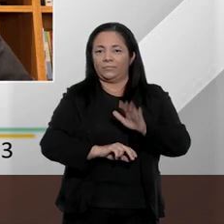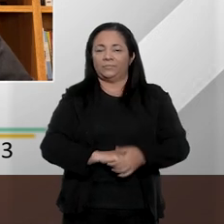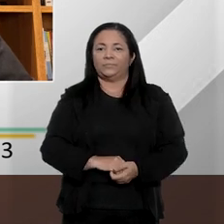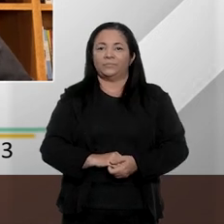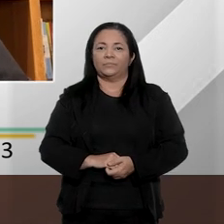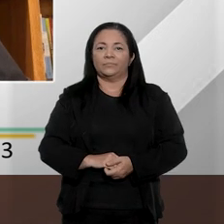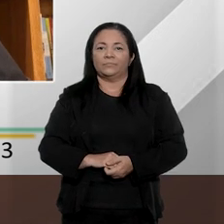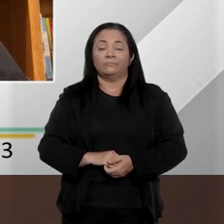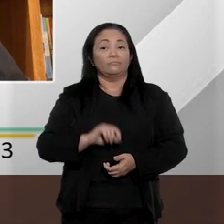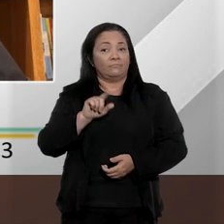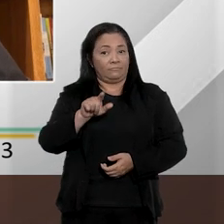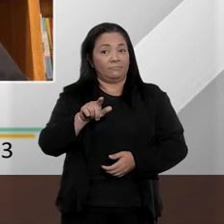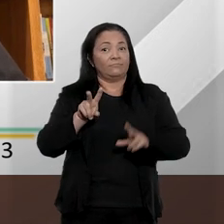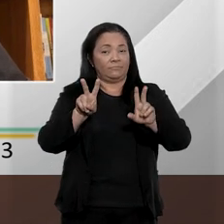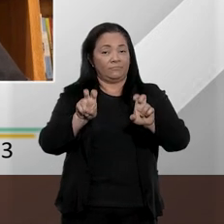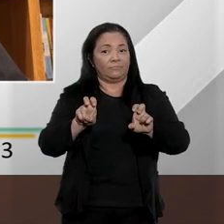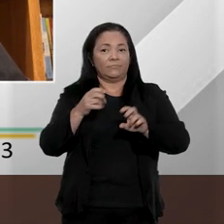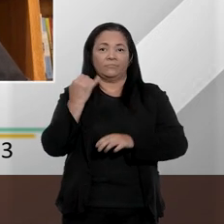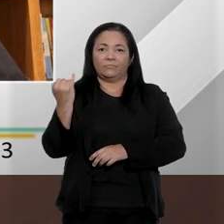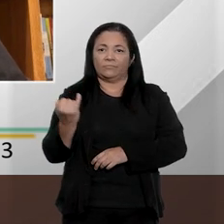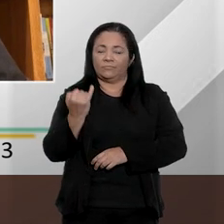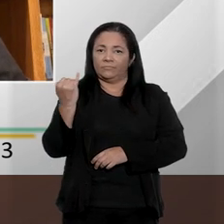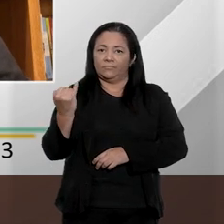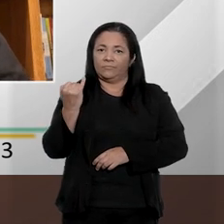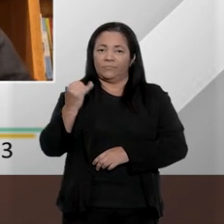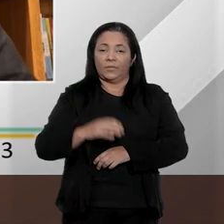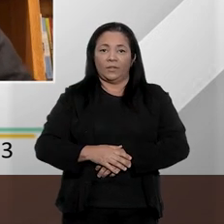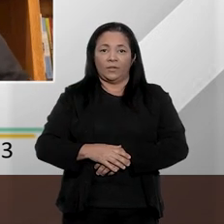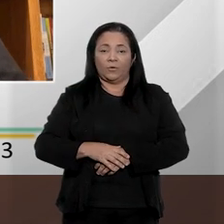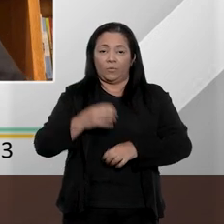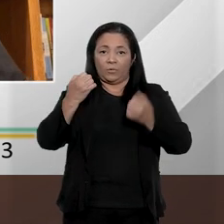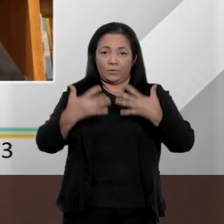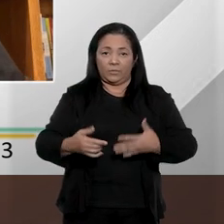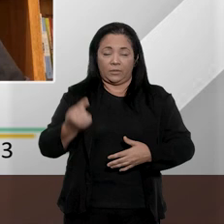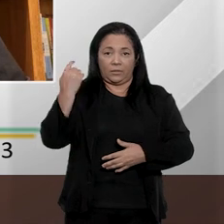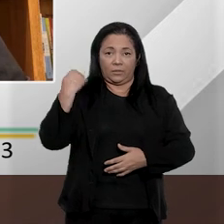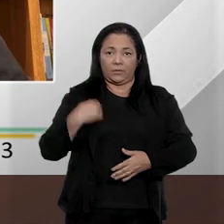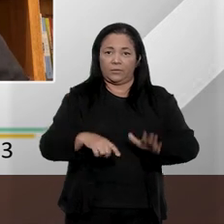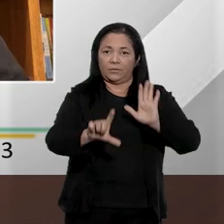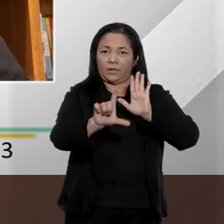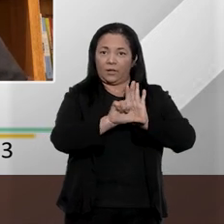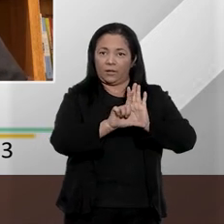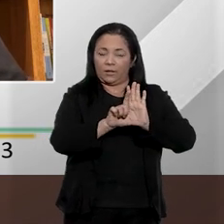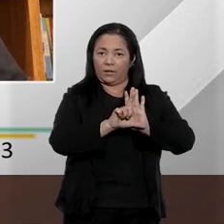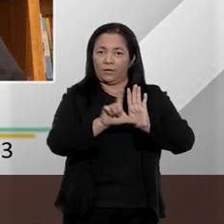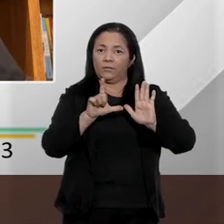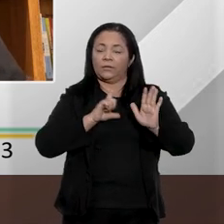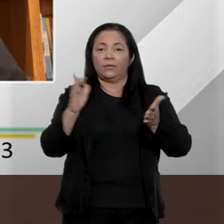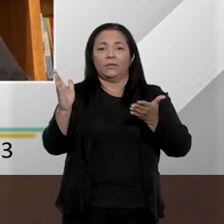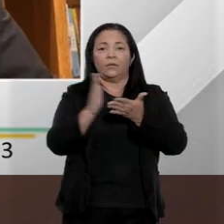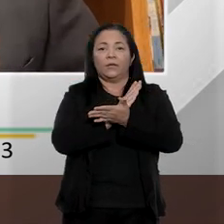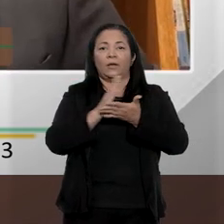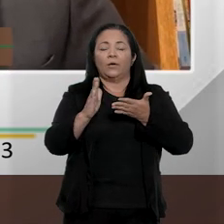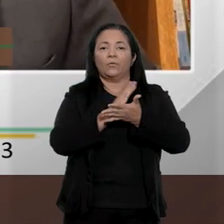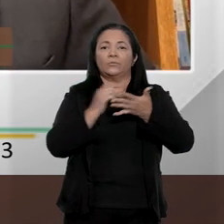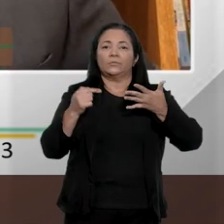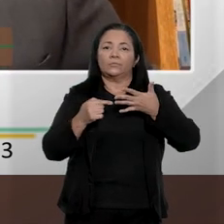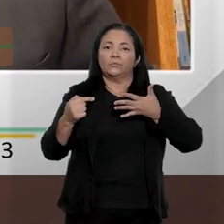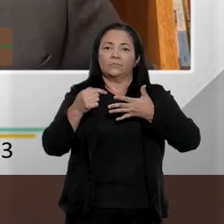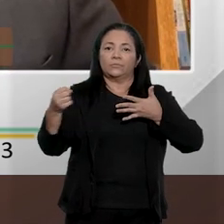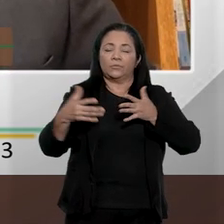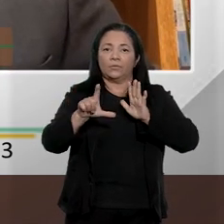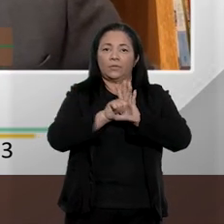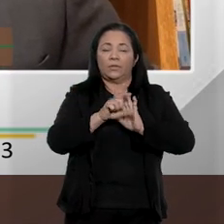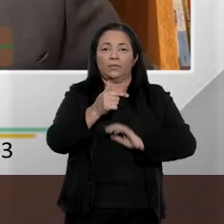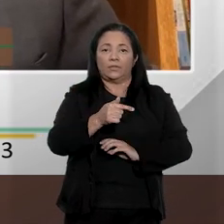Esse é um ponto relevante, porque, como eu dizia, a lei inove em alguns aspectos. A gente já tinha,